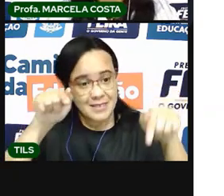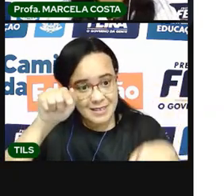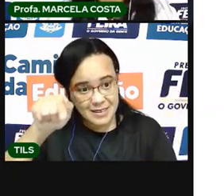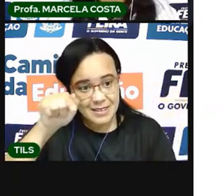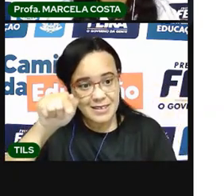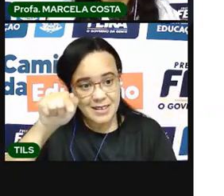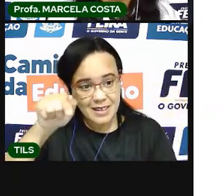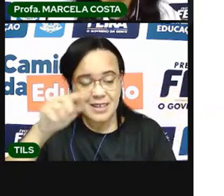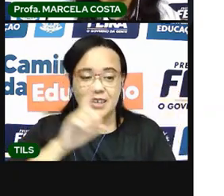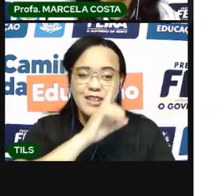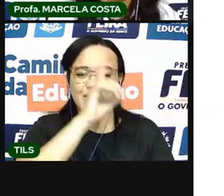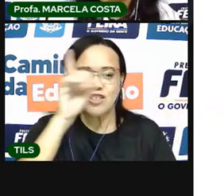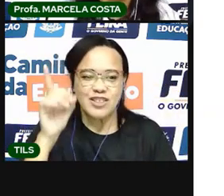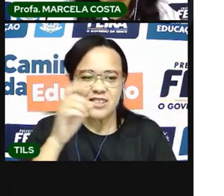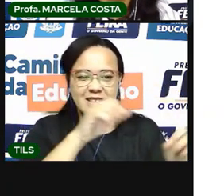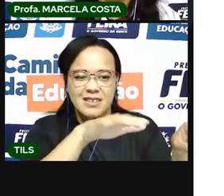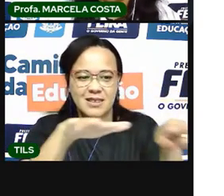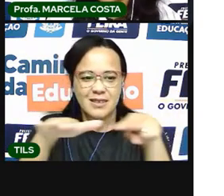uma semana.